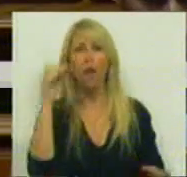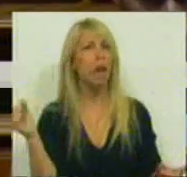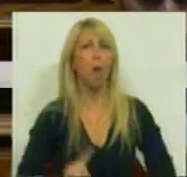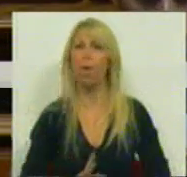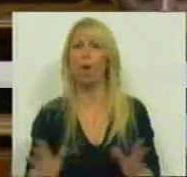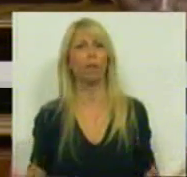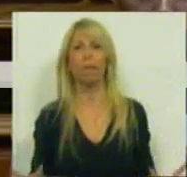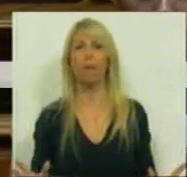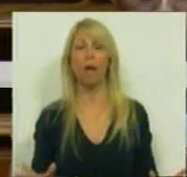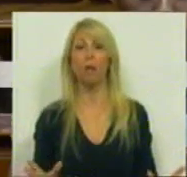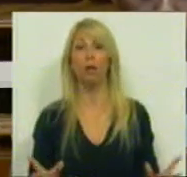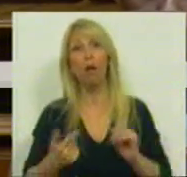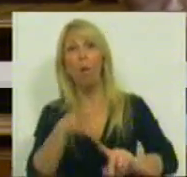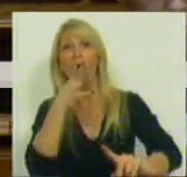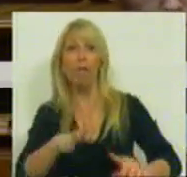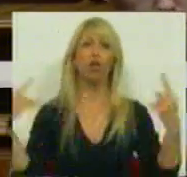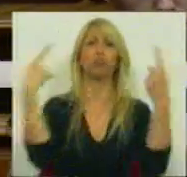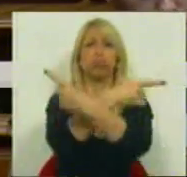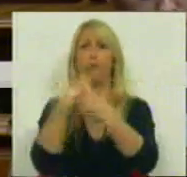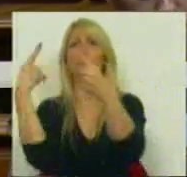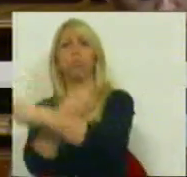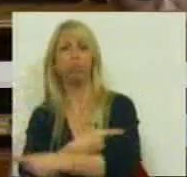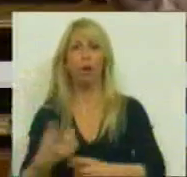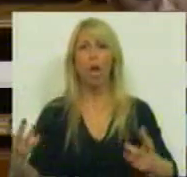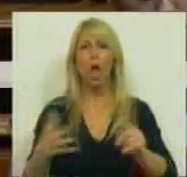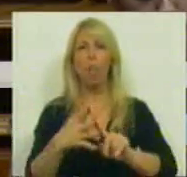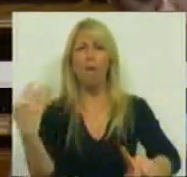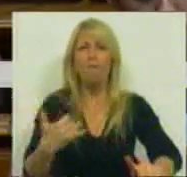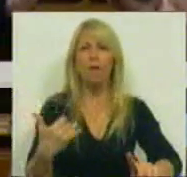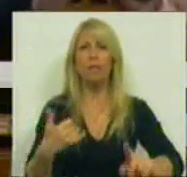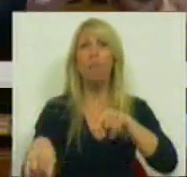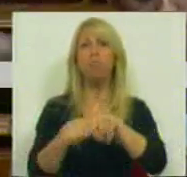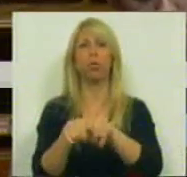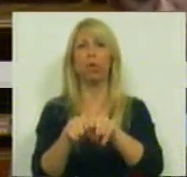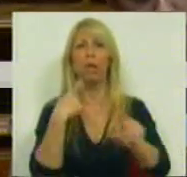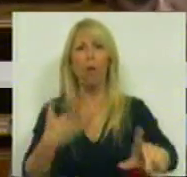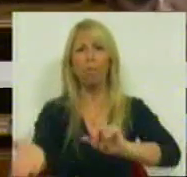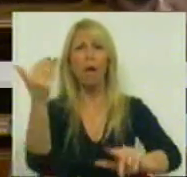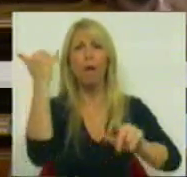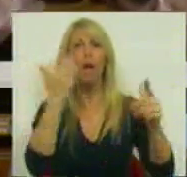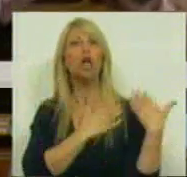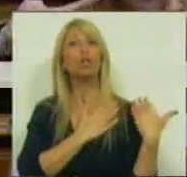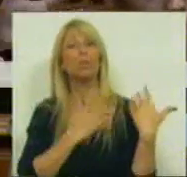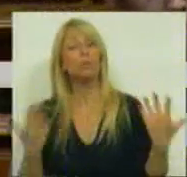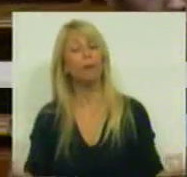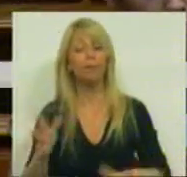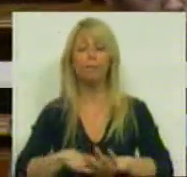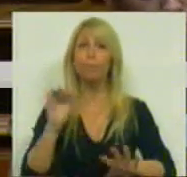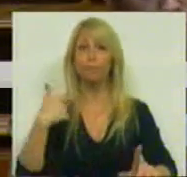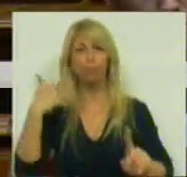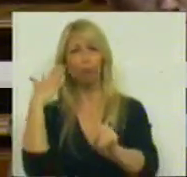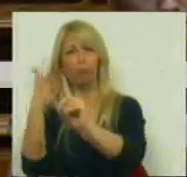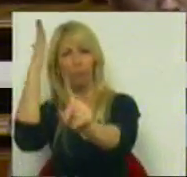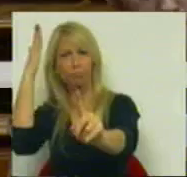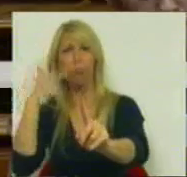contrassenso, este cinismo político, esta falta de responsabilidade. E é por isso que me dirijo às responsabilidades